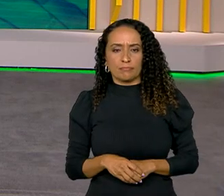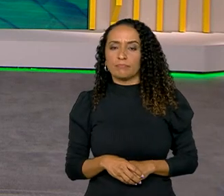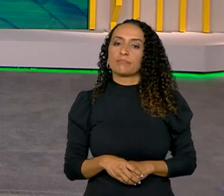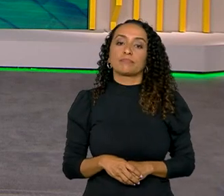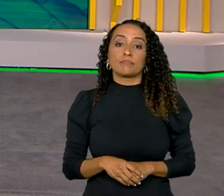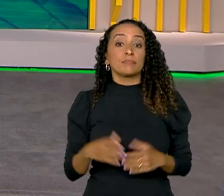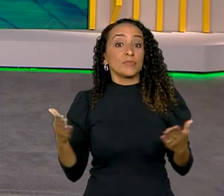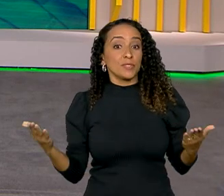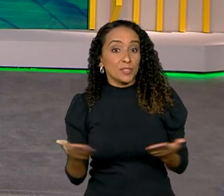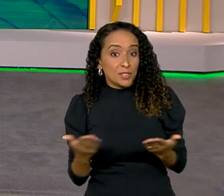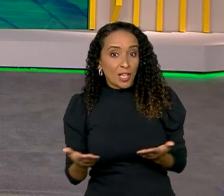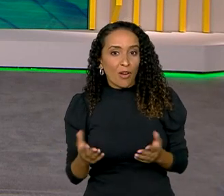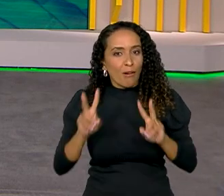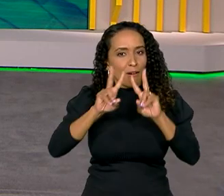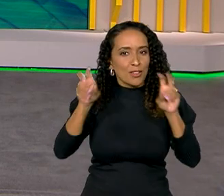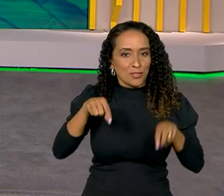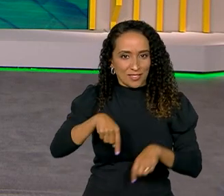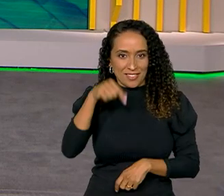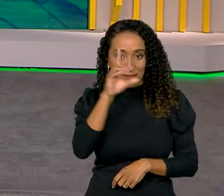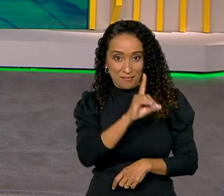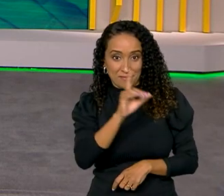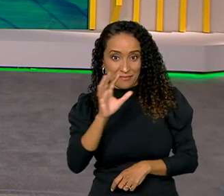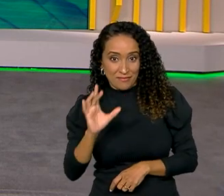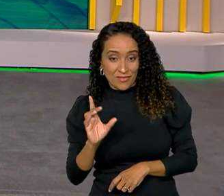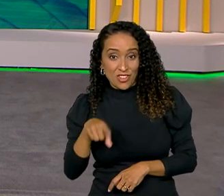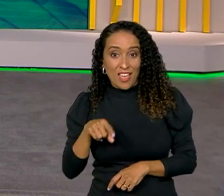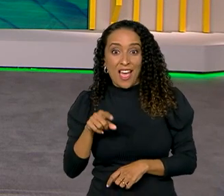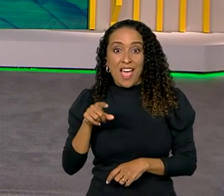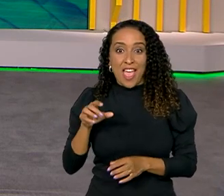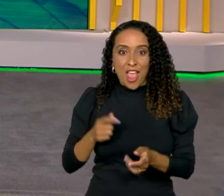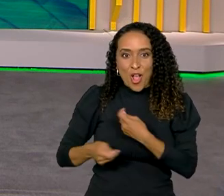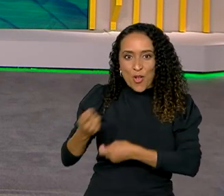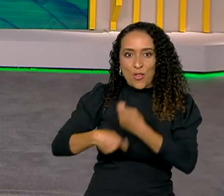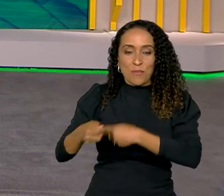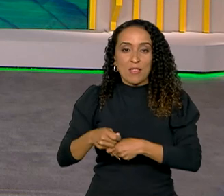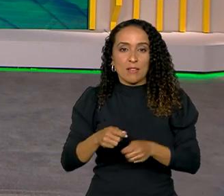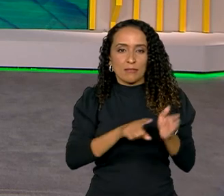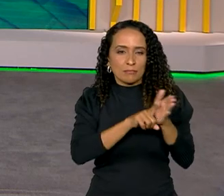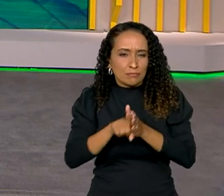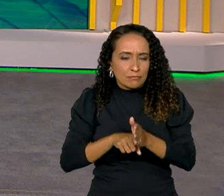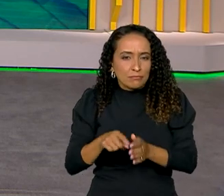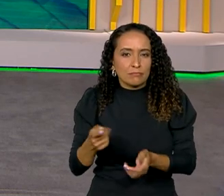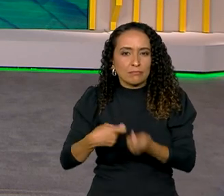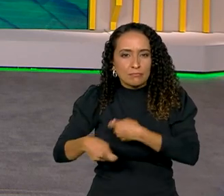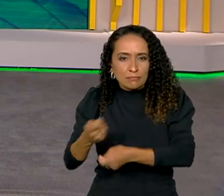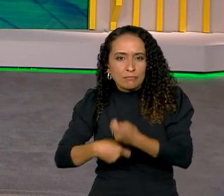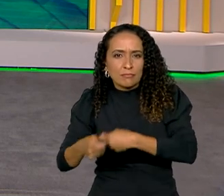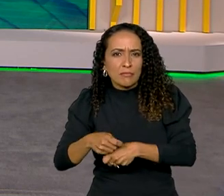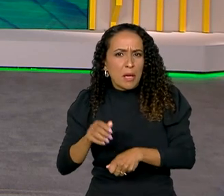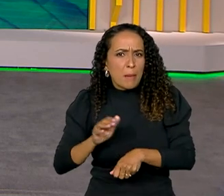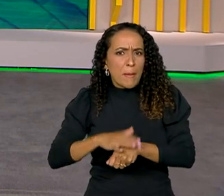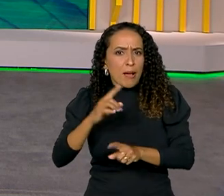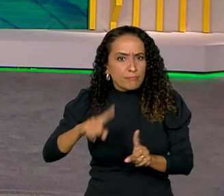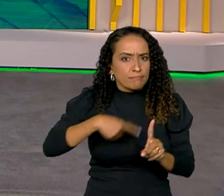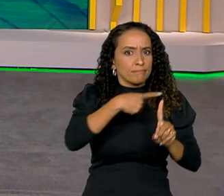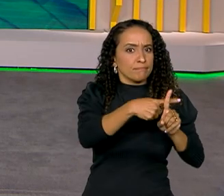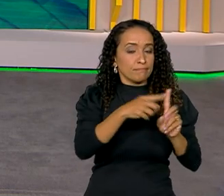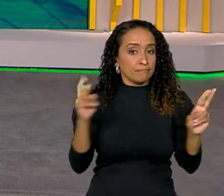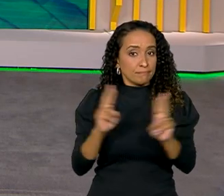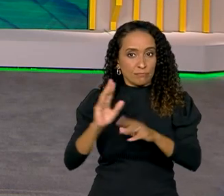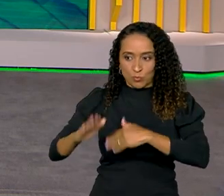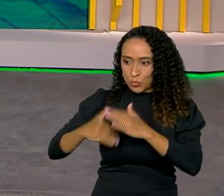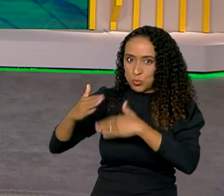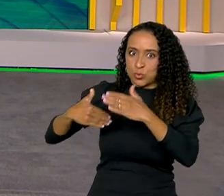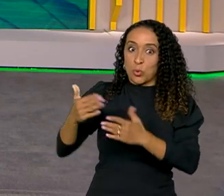E agora o nosso assunto aqui no Brasil em Dia é a economia. Os analistas do mercado financeiro estão mais otimistas em relação ao